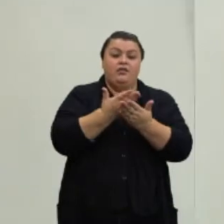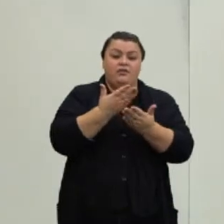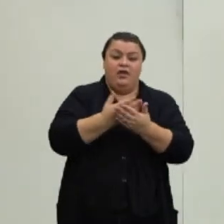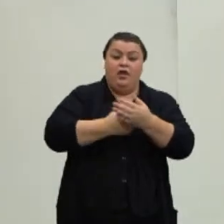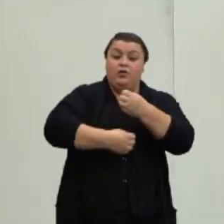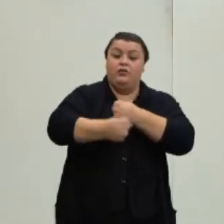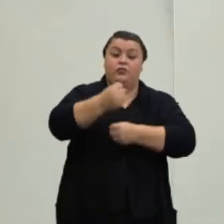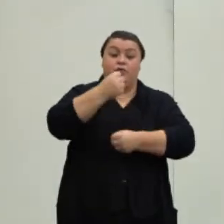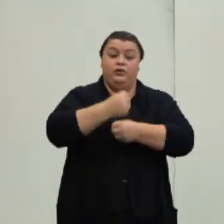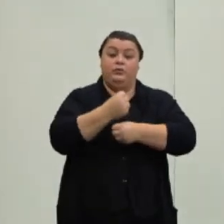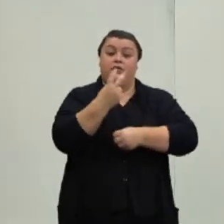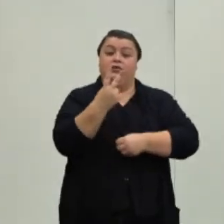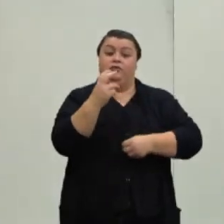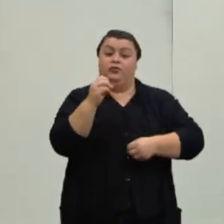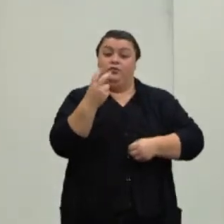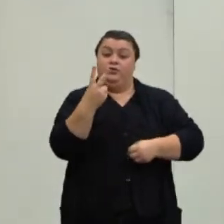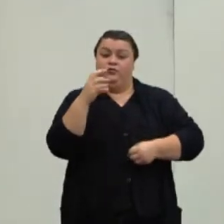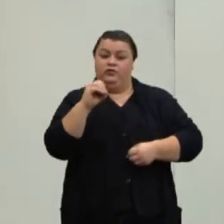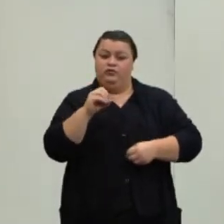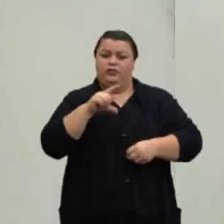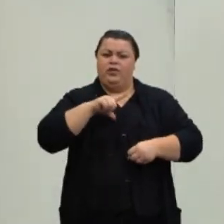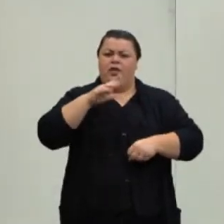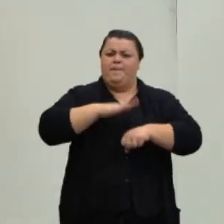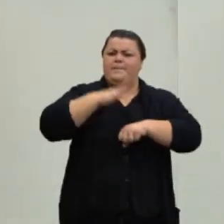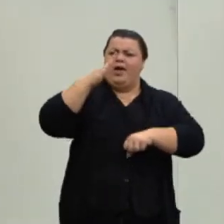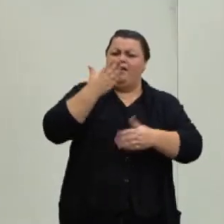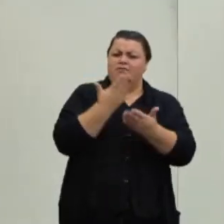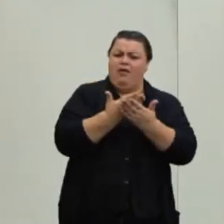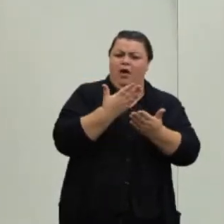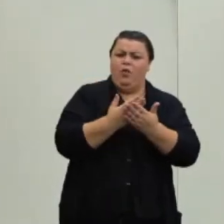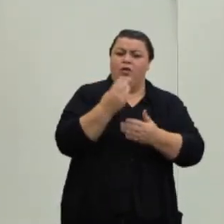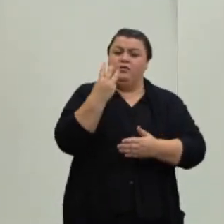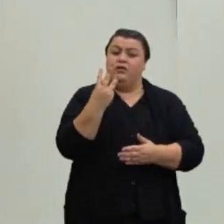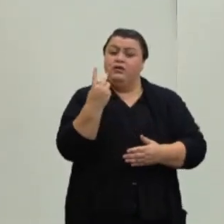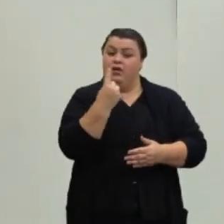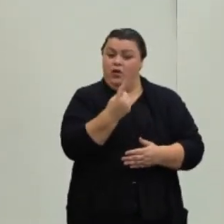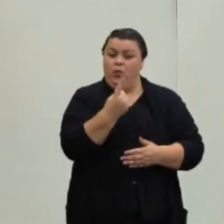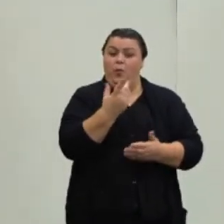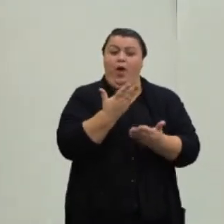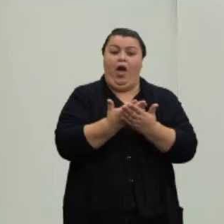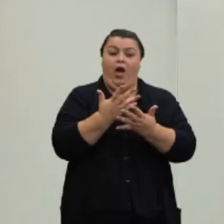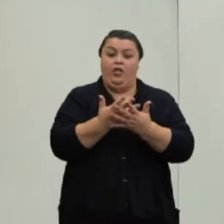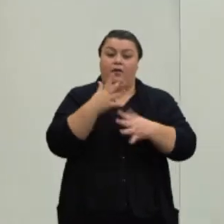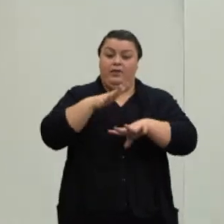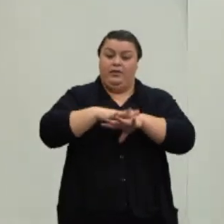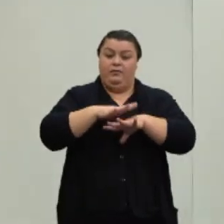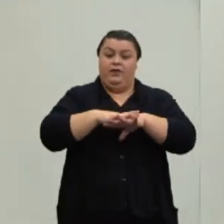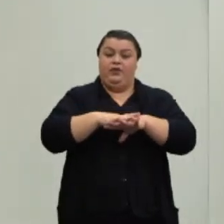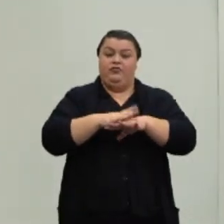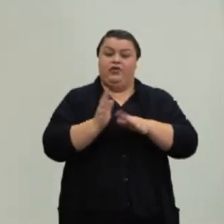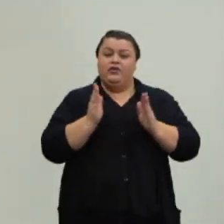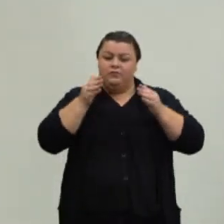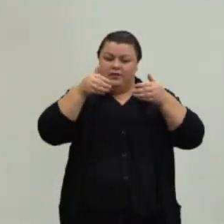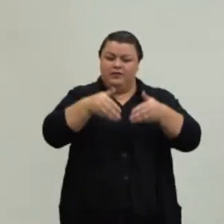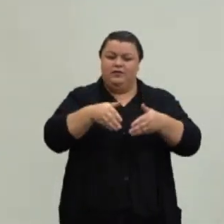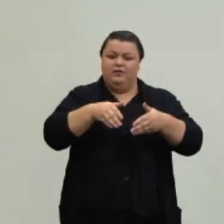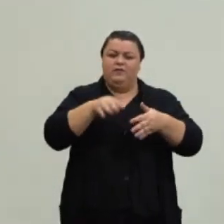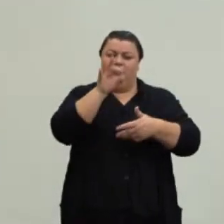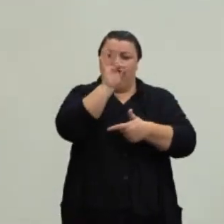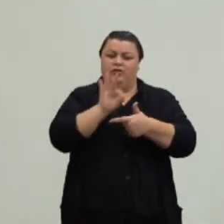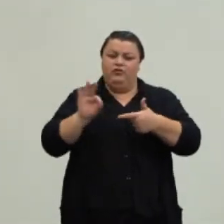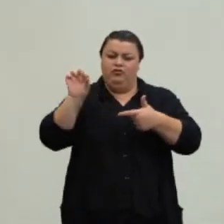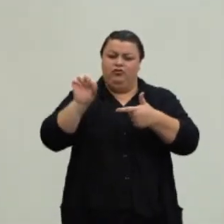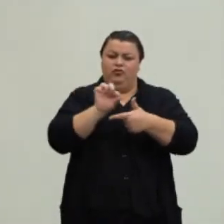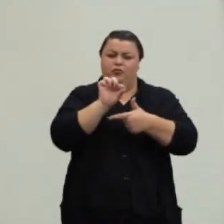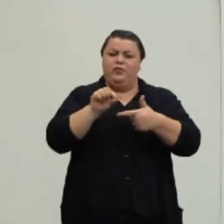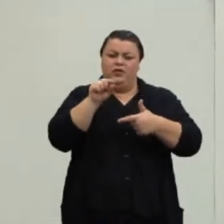maior de aulas. Nós temos 31 aulas de geometria naquele bloco de 2020. Então, acessem lá no YouTube que